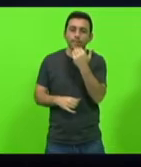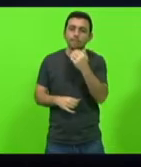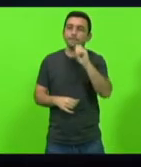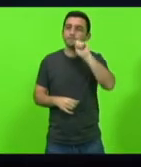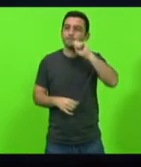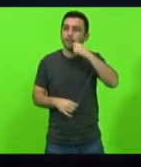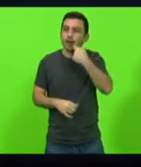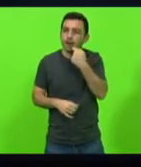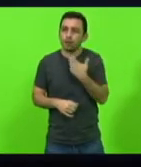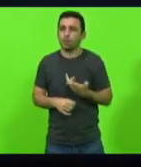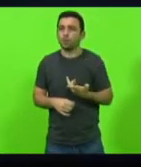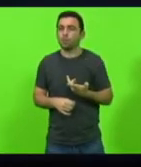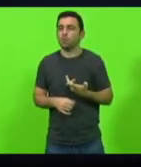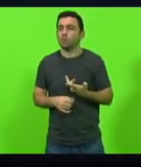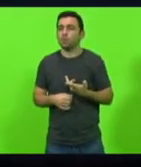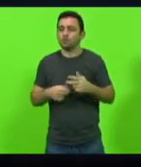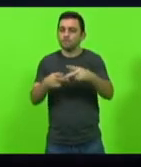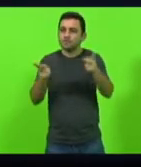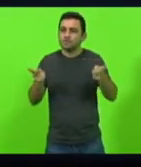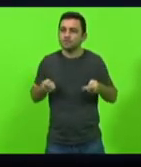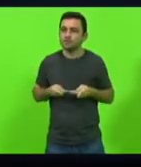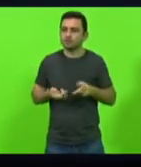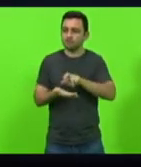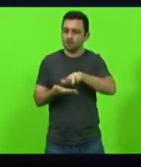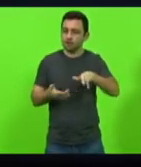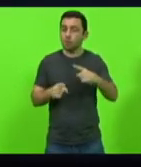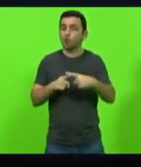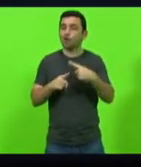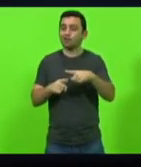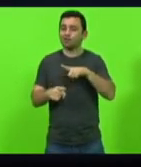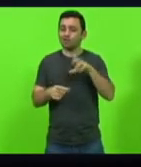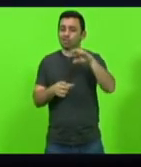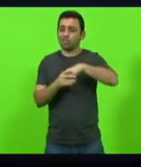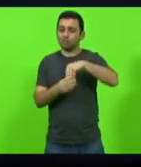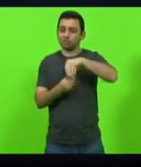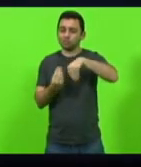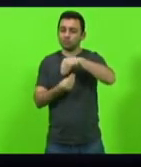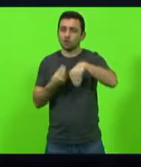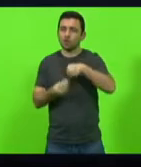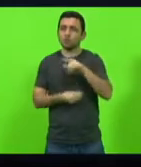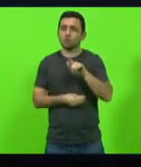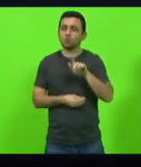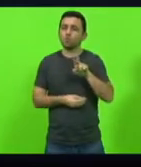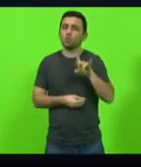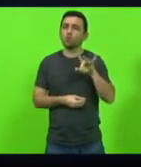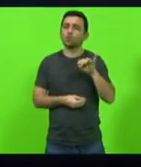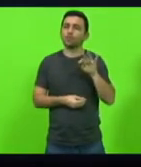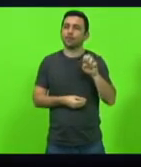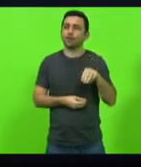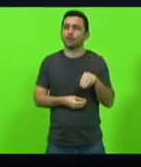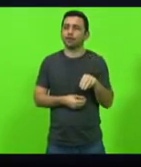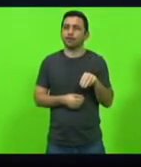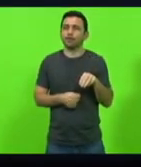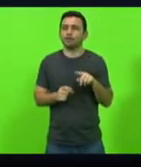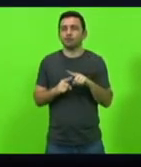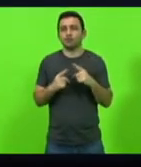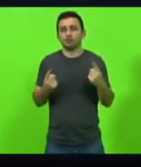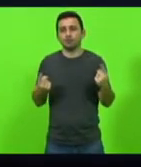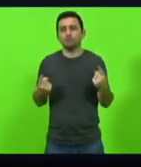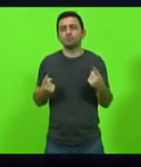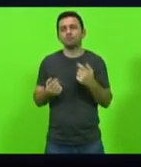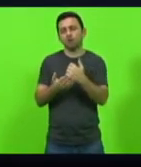pizza que contém glúten e hoje o alimento é muito caro enfim então eu solicito o apoio dos novos colegas